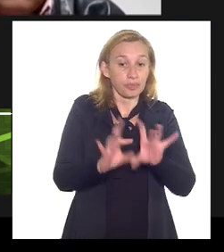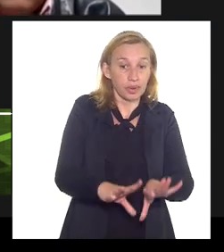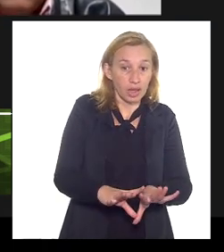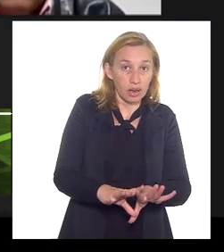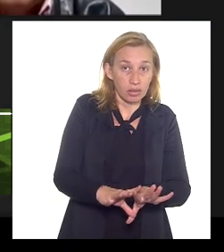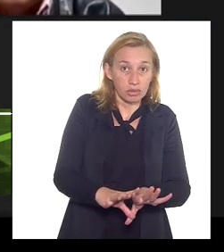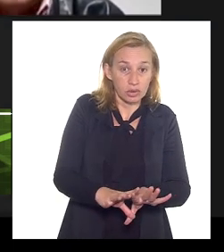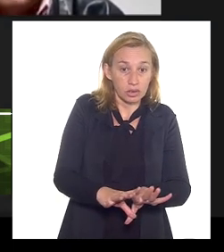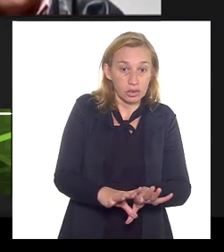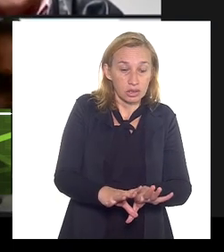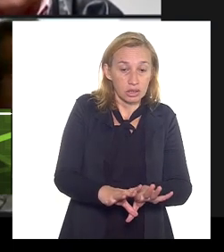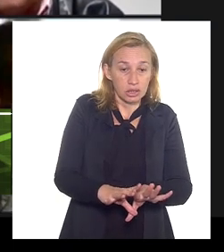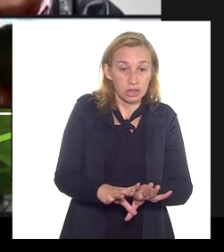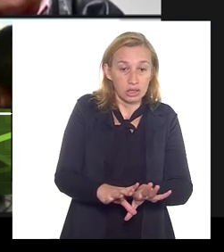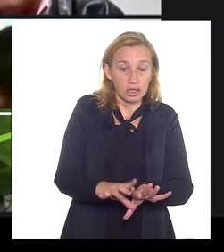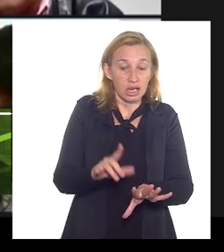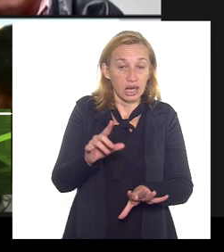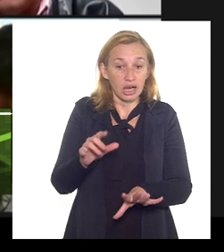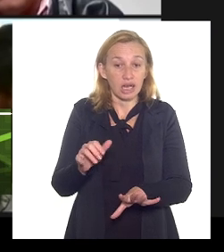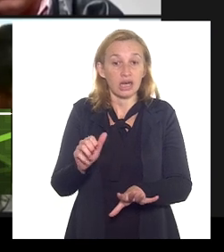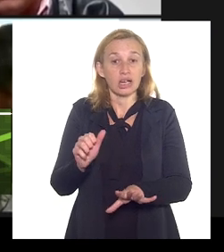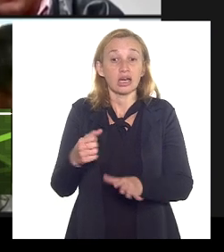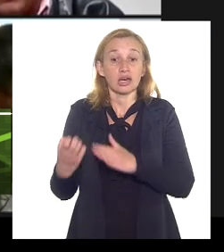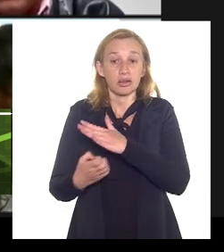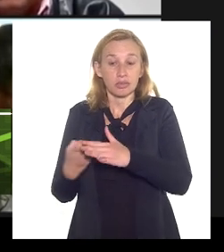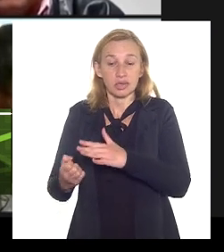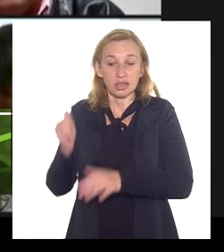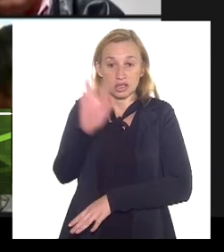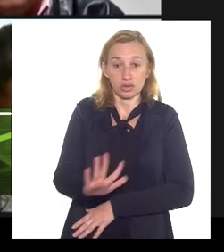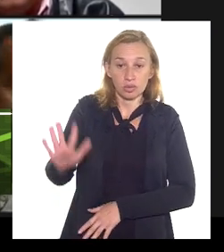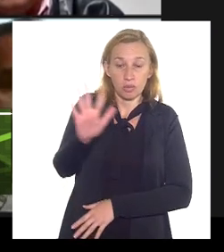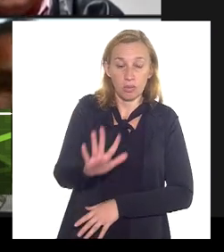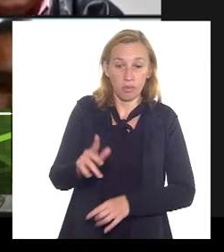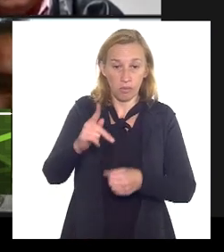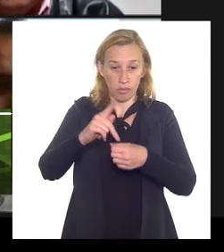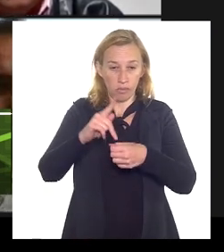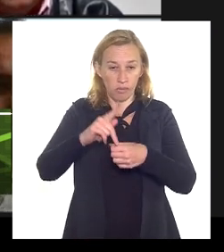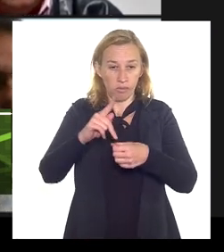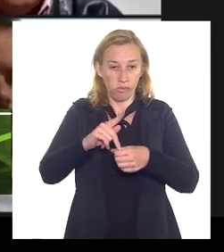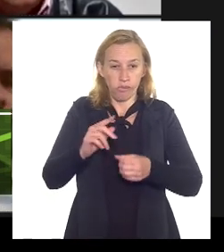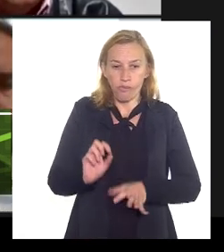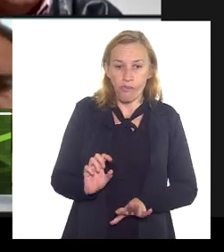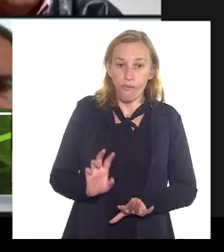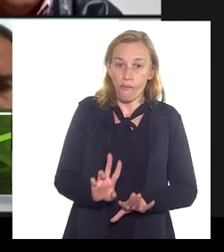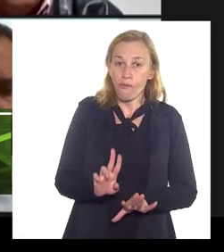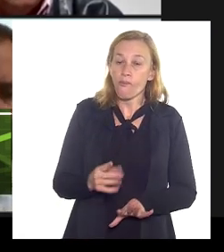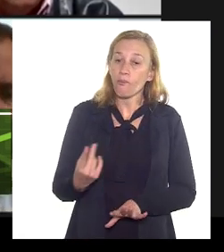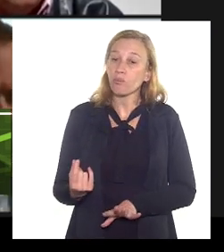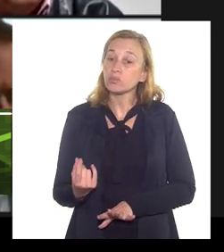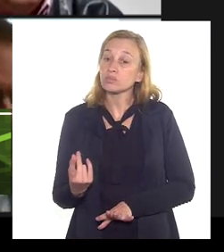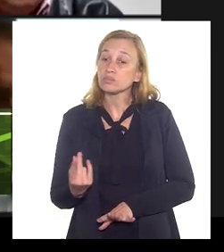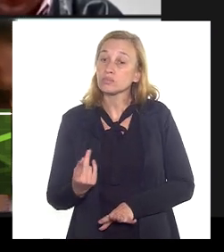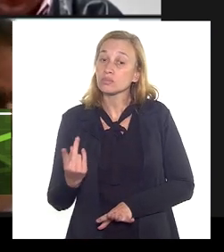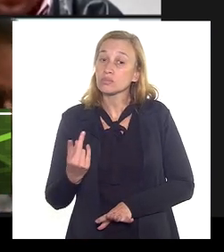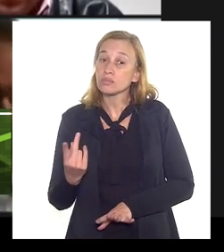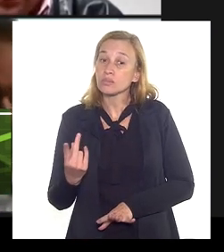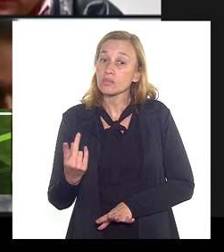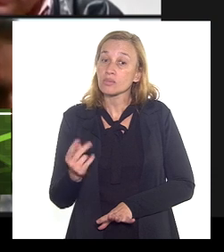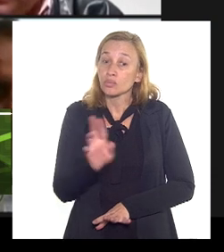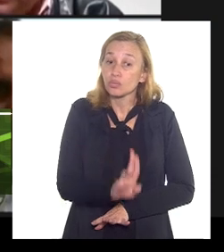a Agência Nacional do Petróleo né então ele estima o valor da desativação do Cão